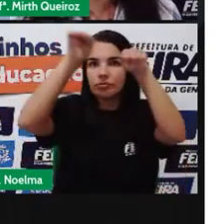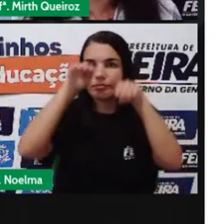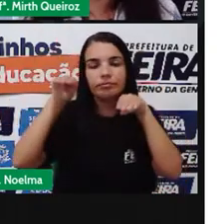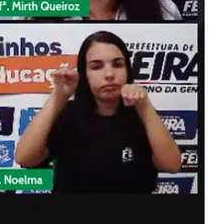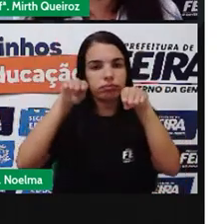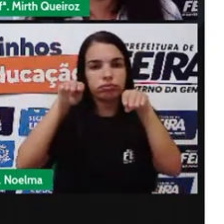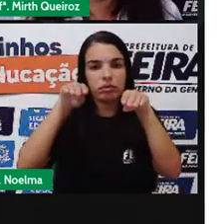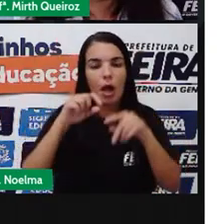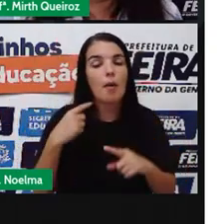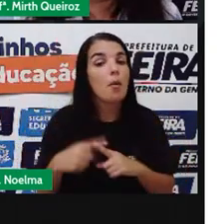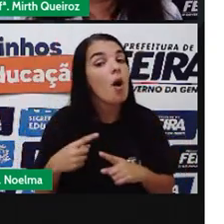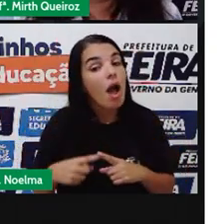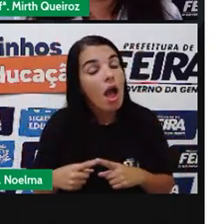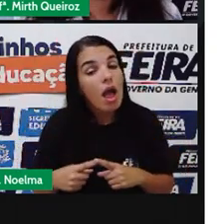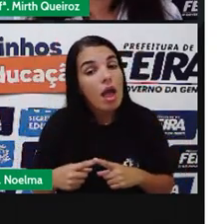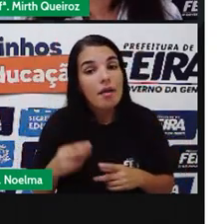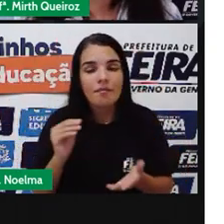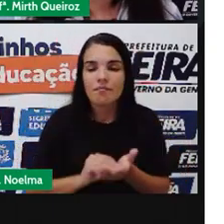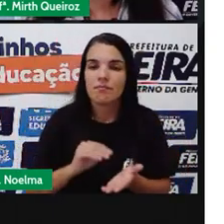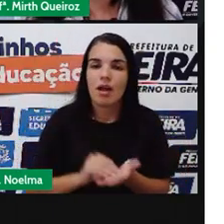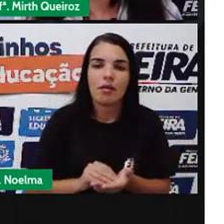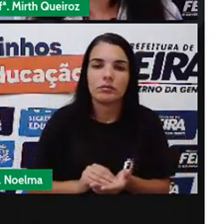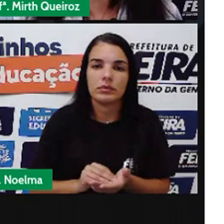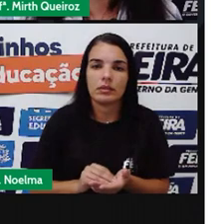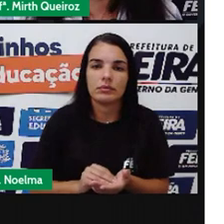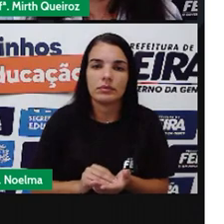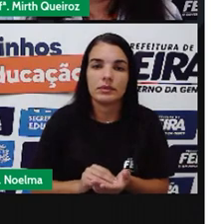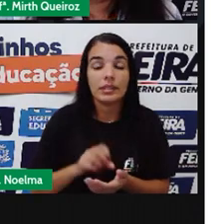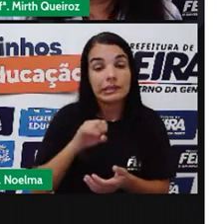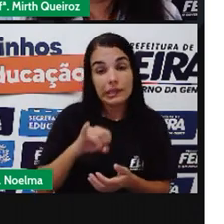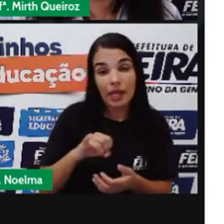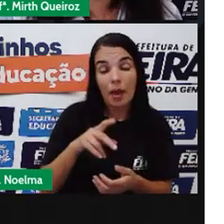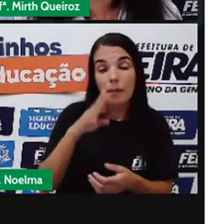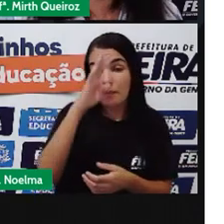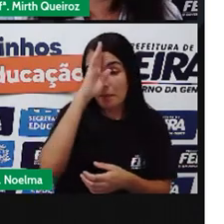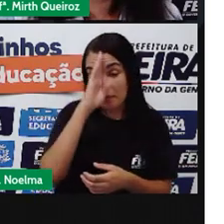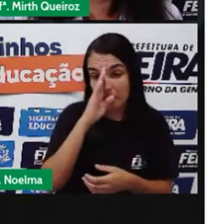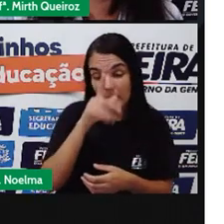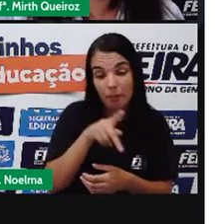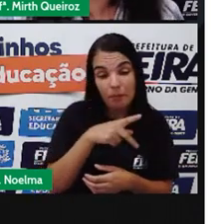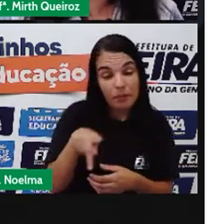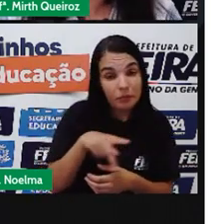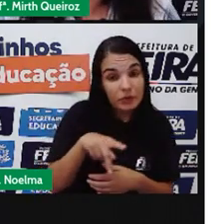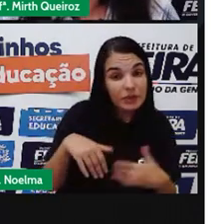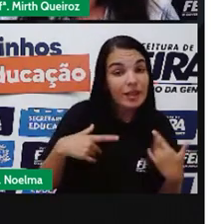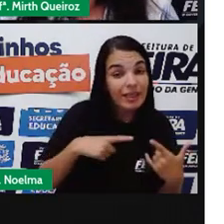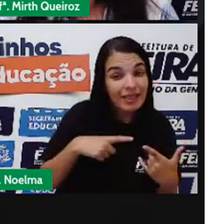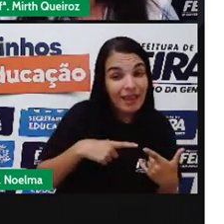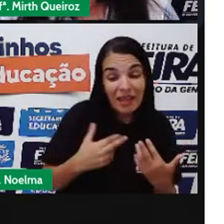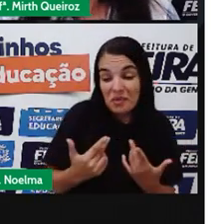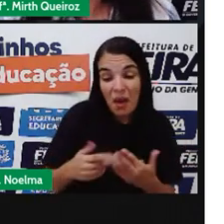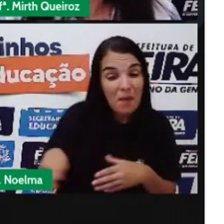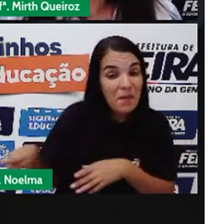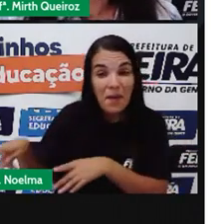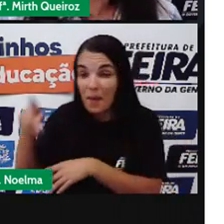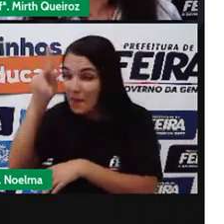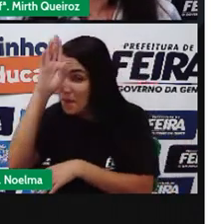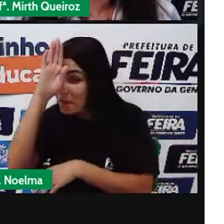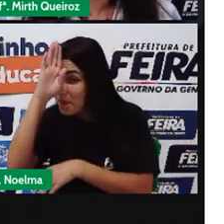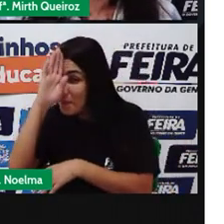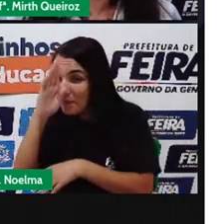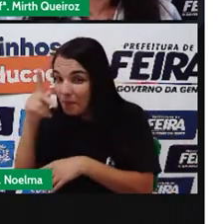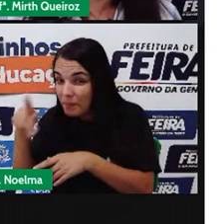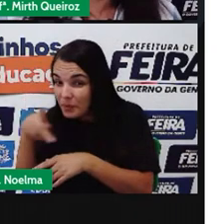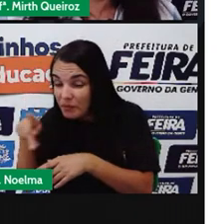vez Que esses professores Que ocupam A escola Pública Muitas vezes São os mesmos Professores Que ocupam Também